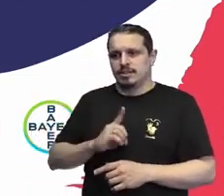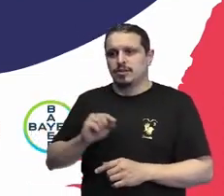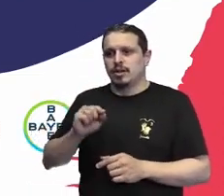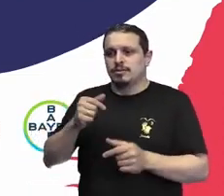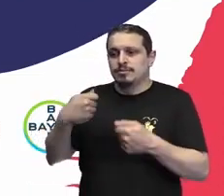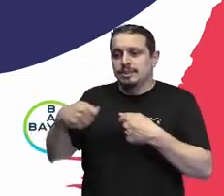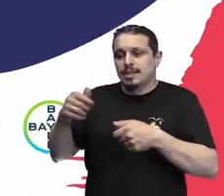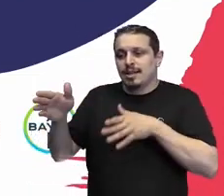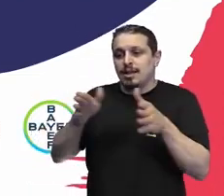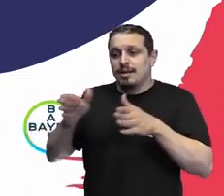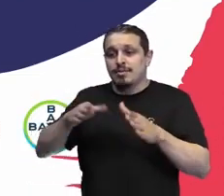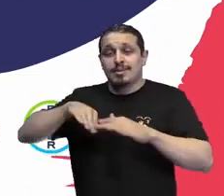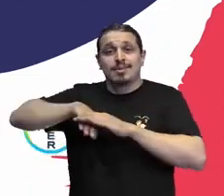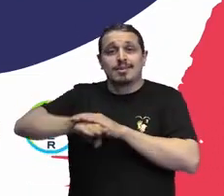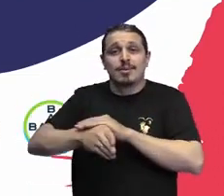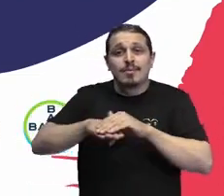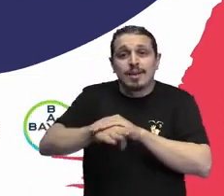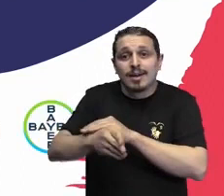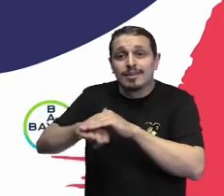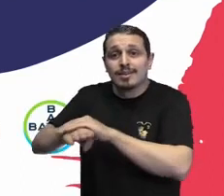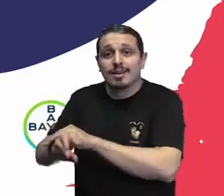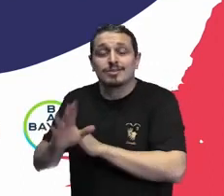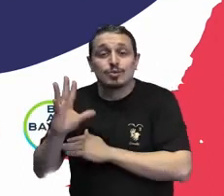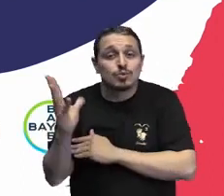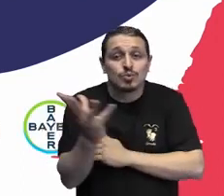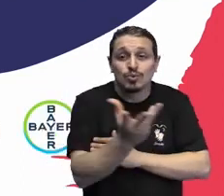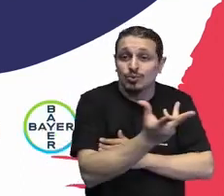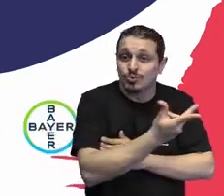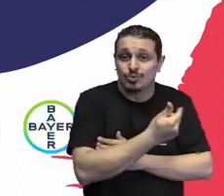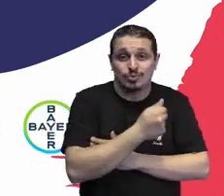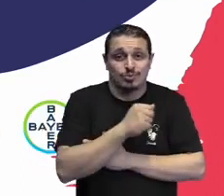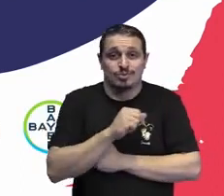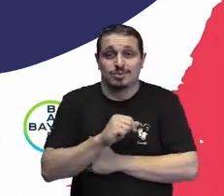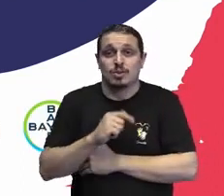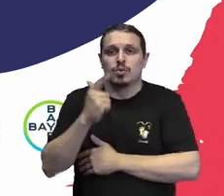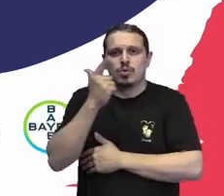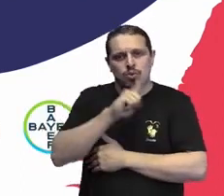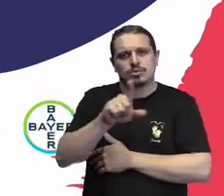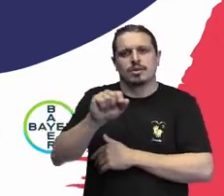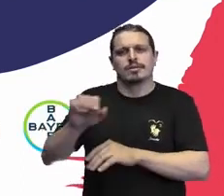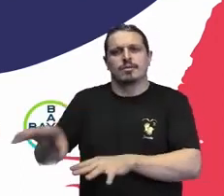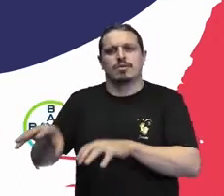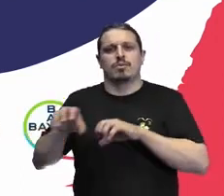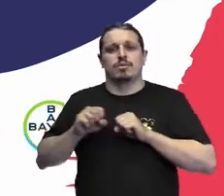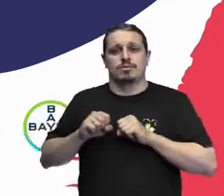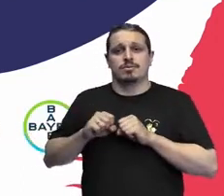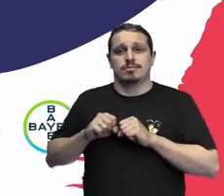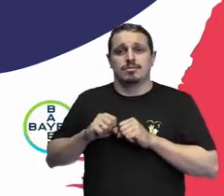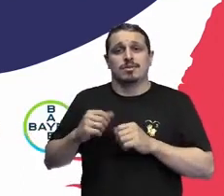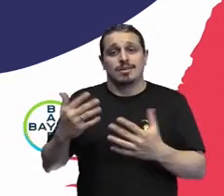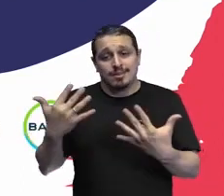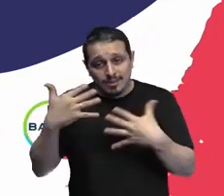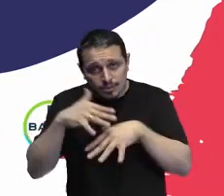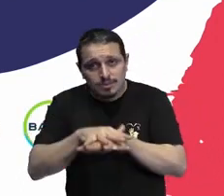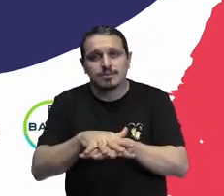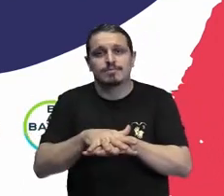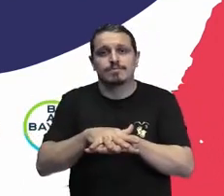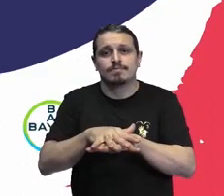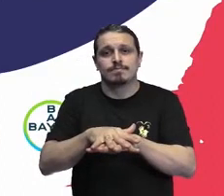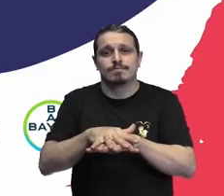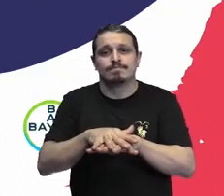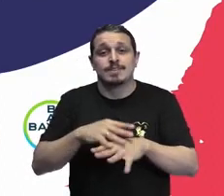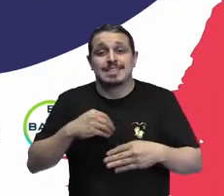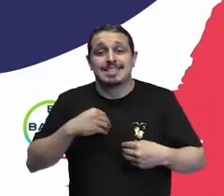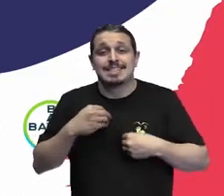daquela cultura e daquela organização para tornar aquele espaço inclusivo, para que os processos que envolvam a